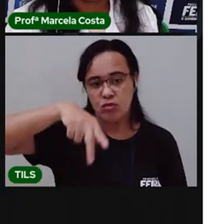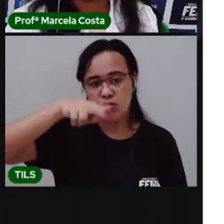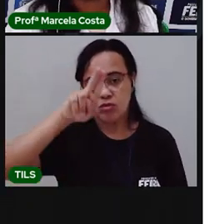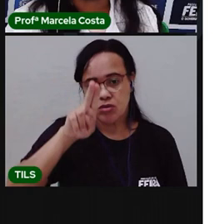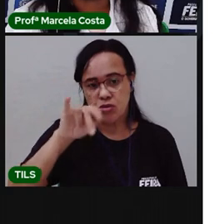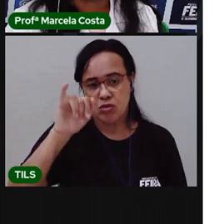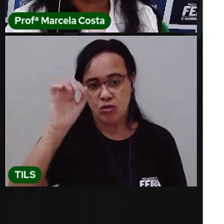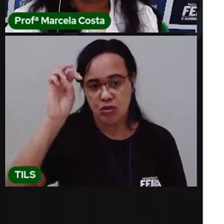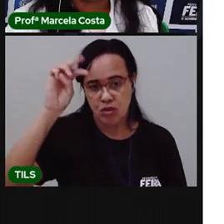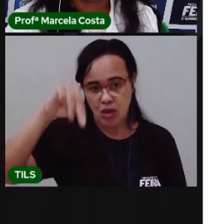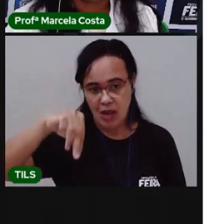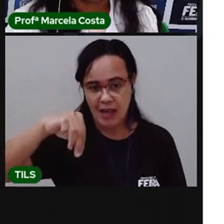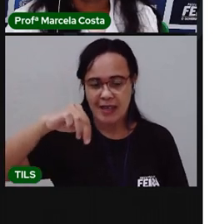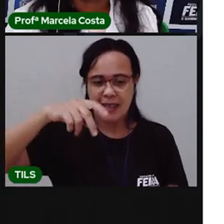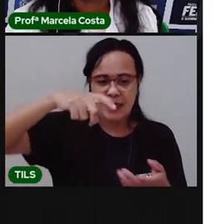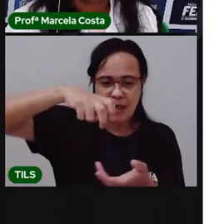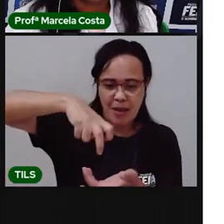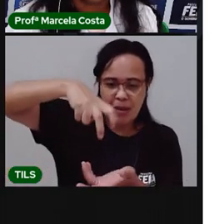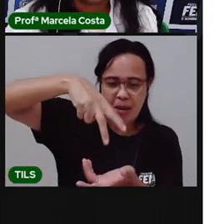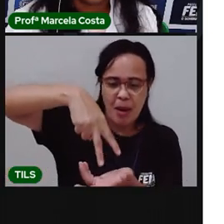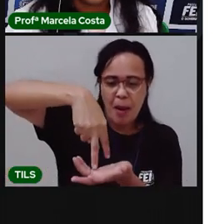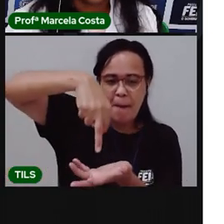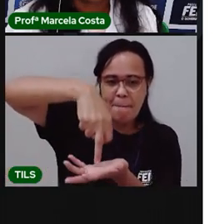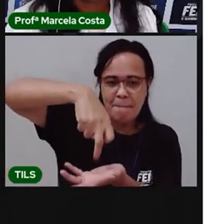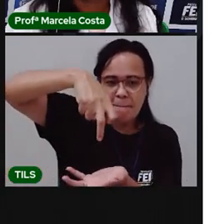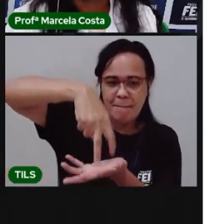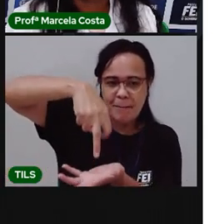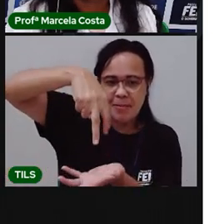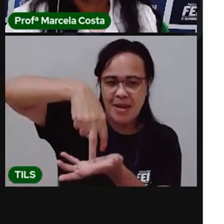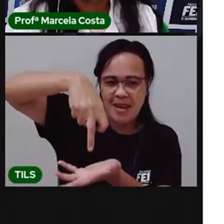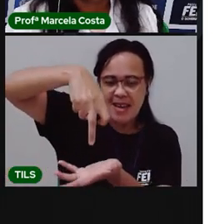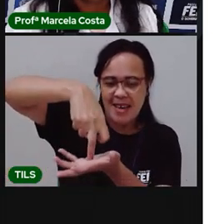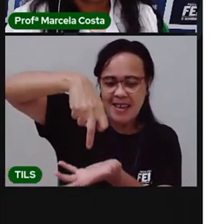perna torta, rota,